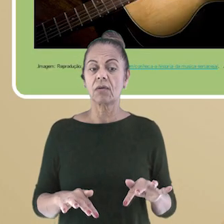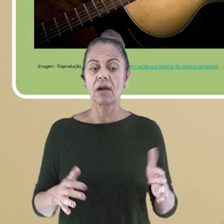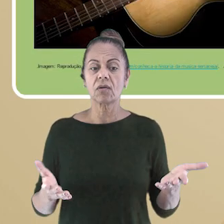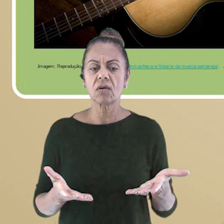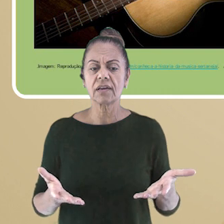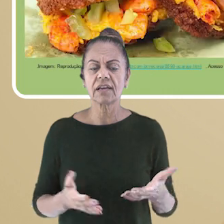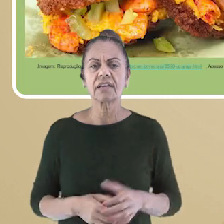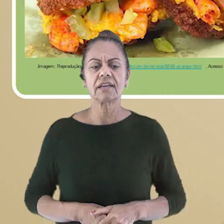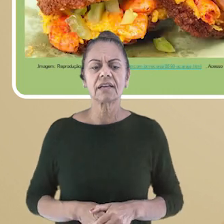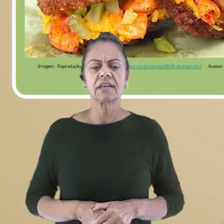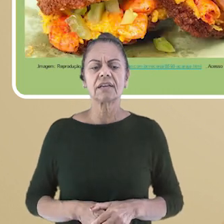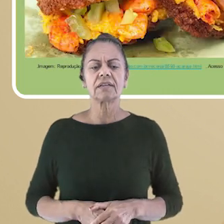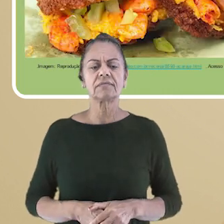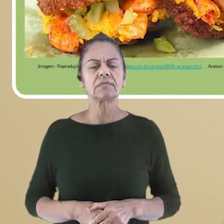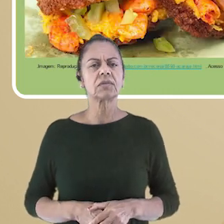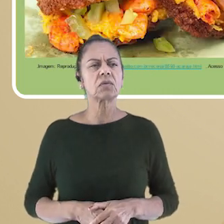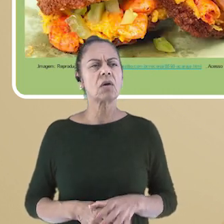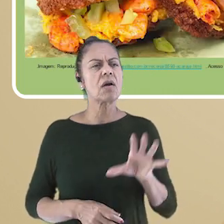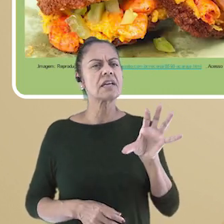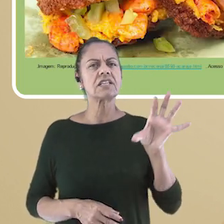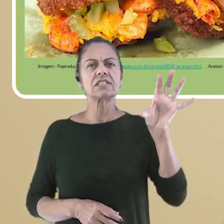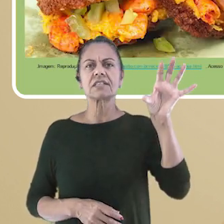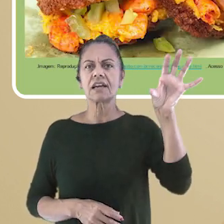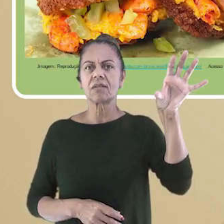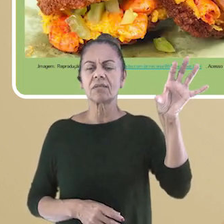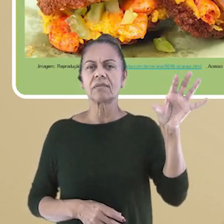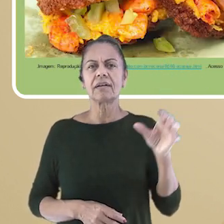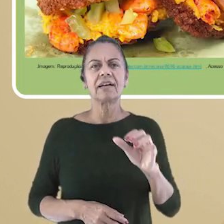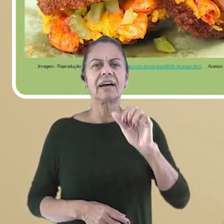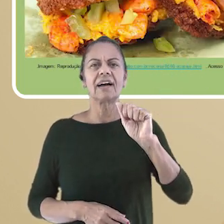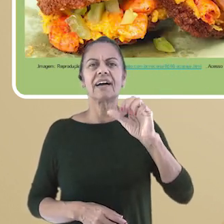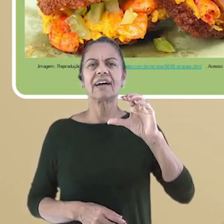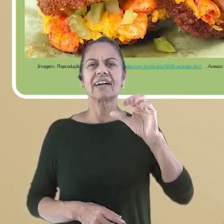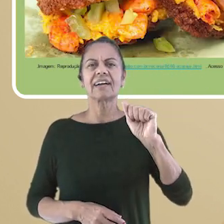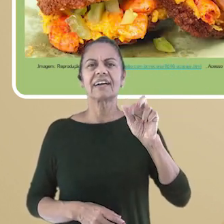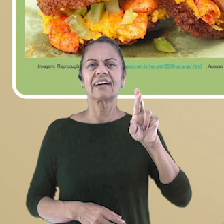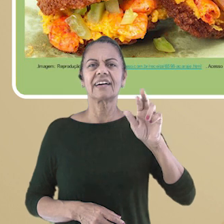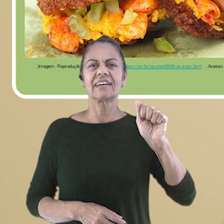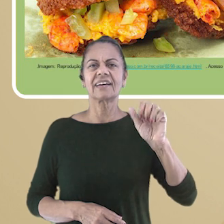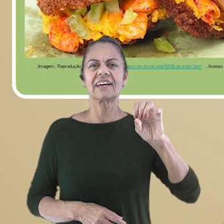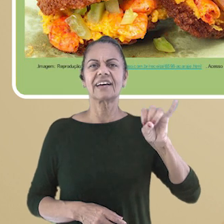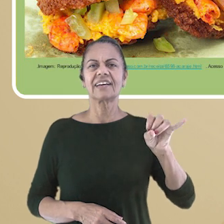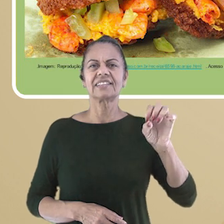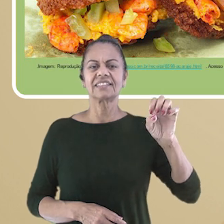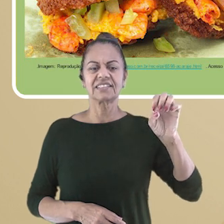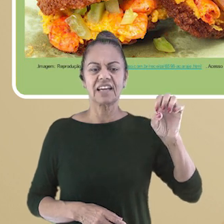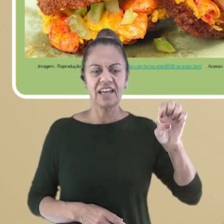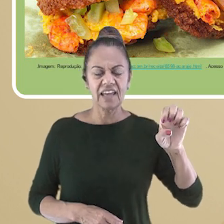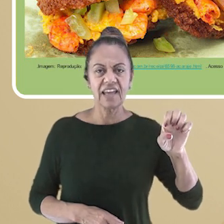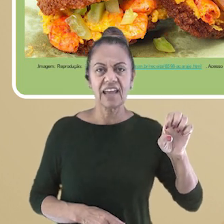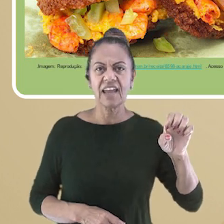Por último, me diz aí, em qual dessas duas regiões o acarajé é uma